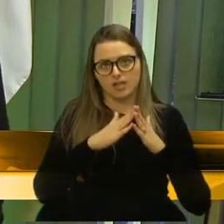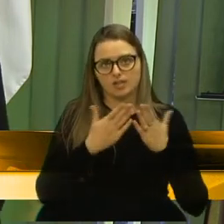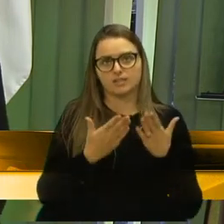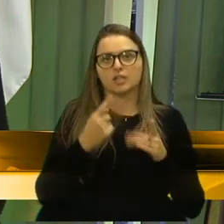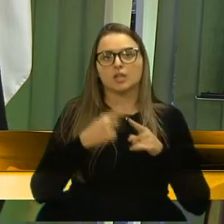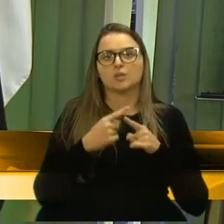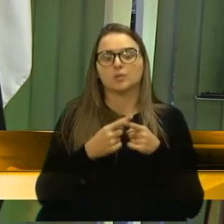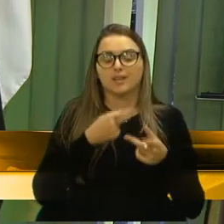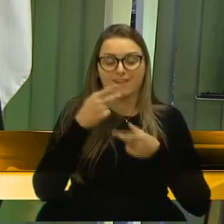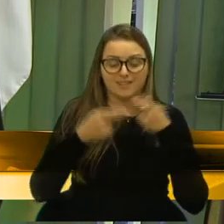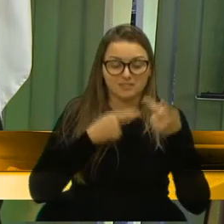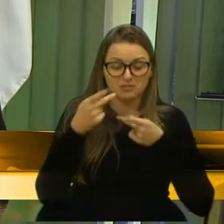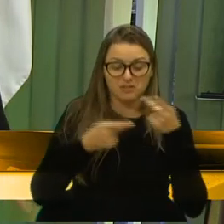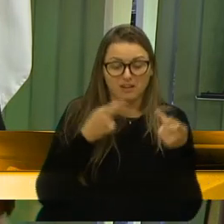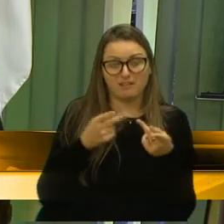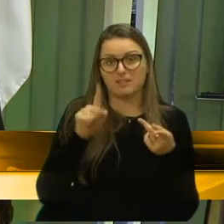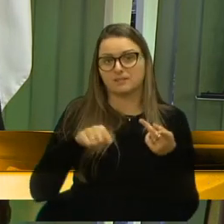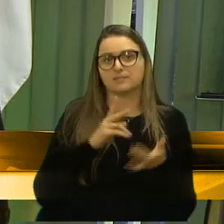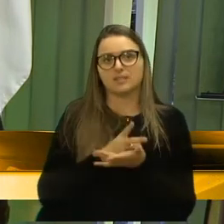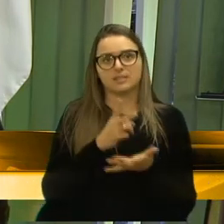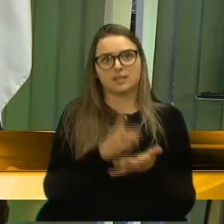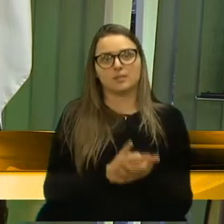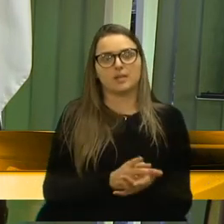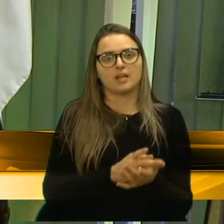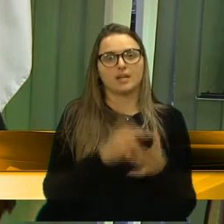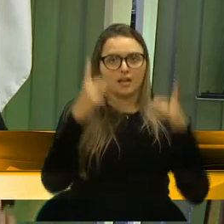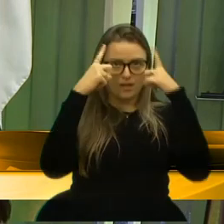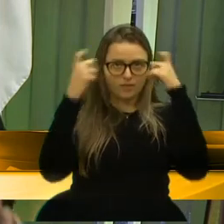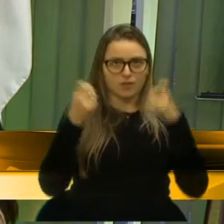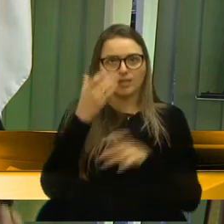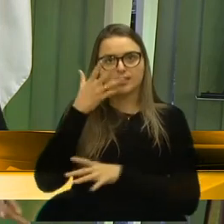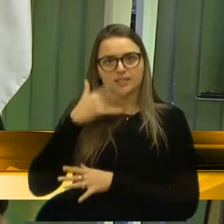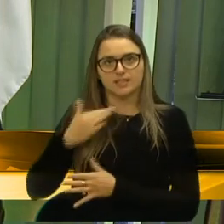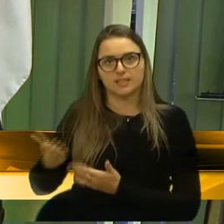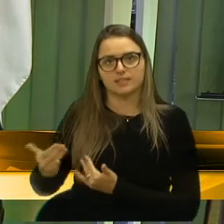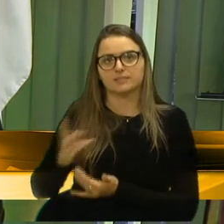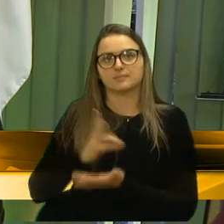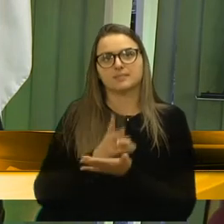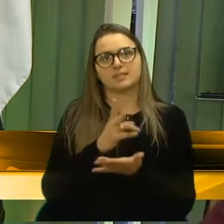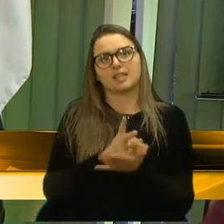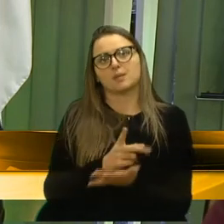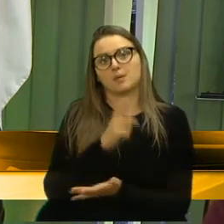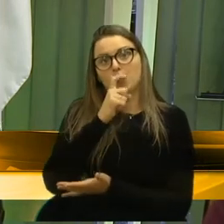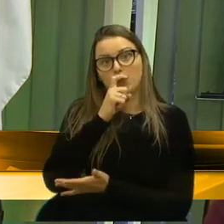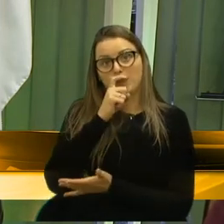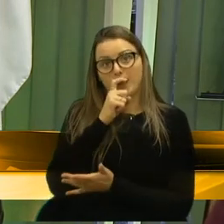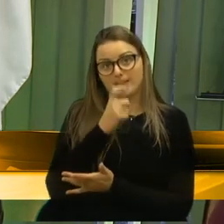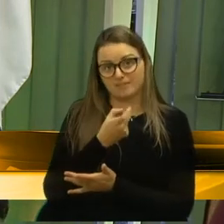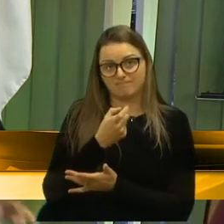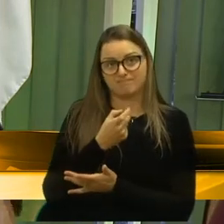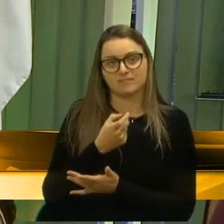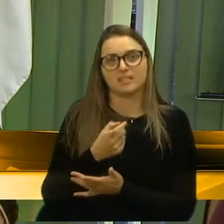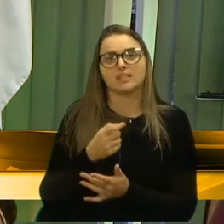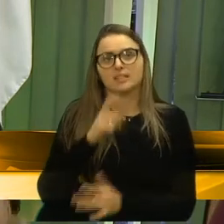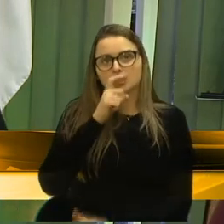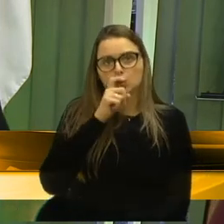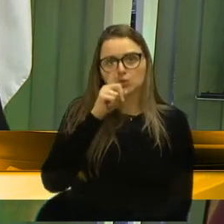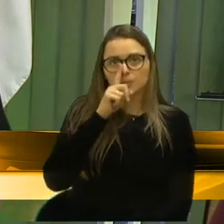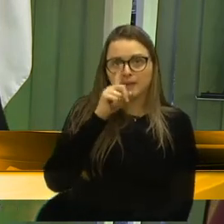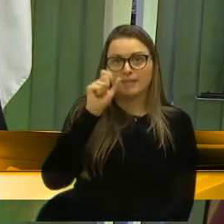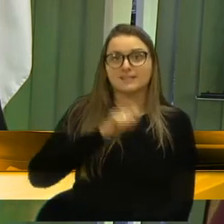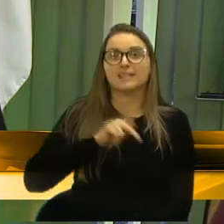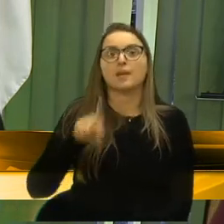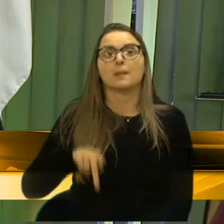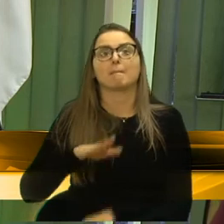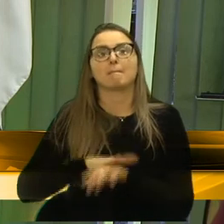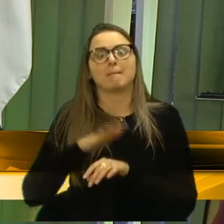os relatos que a gente tem visto, infelizmente, é que a violência contra a criança e adolescente vem por parte dos pais. E, ainda, entre os pais, quem mais